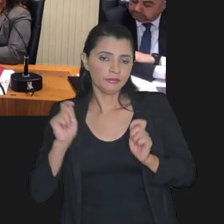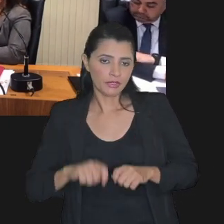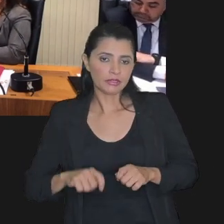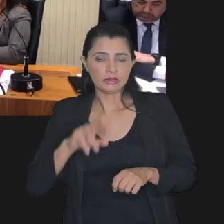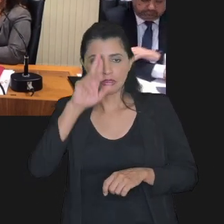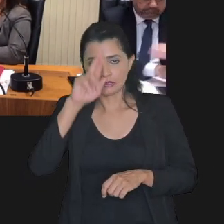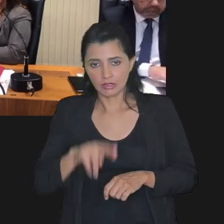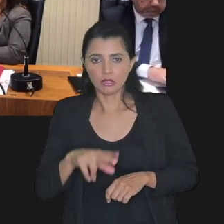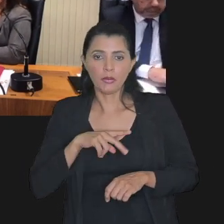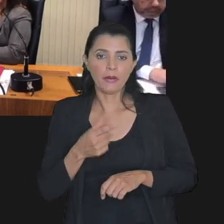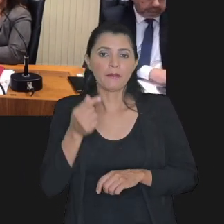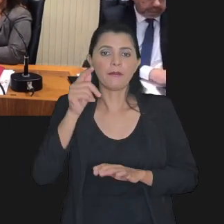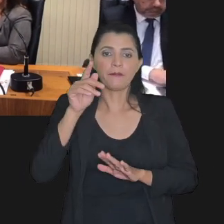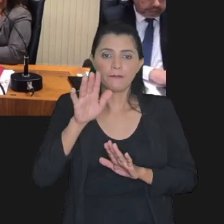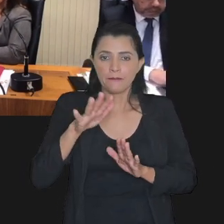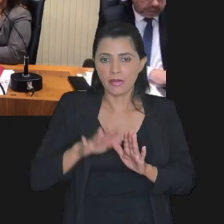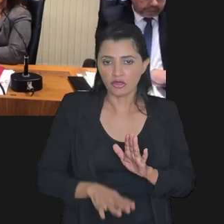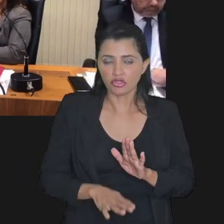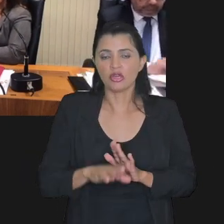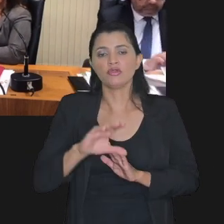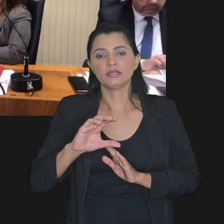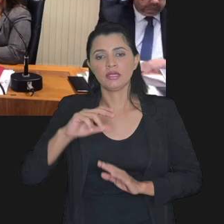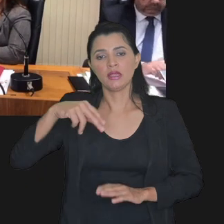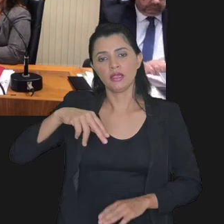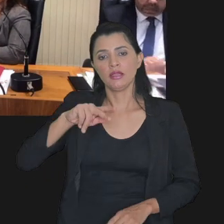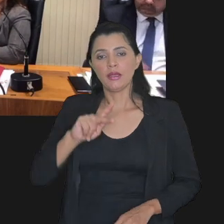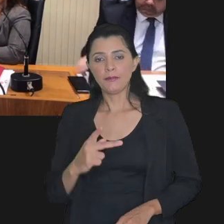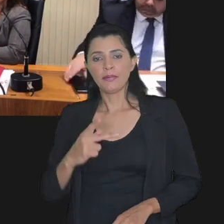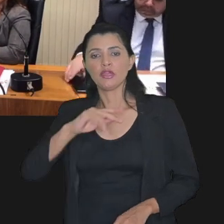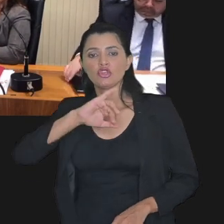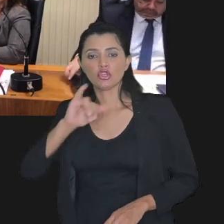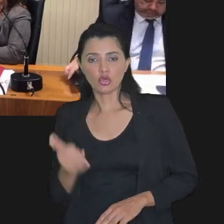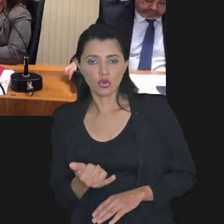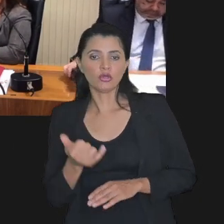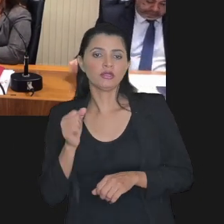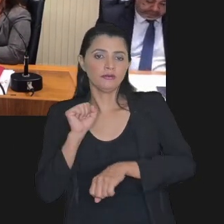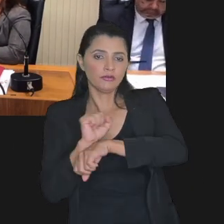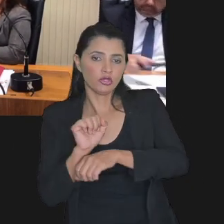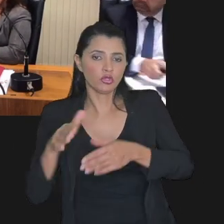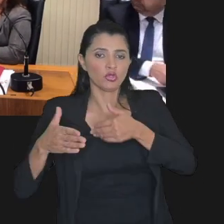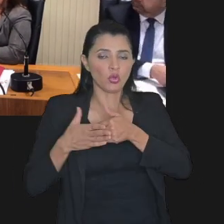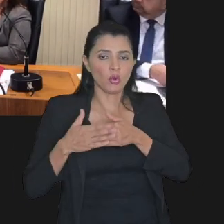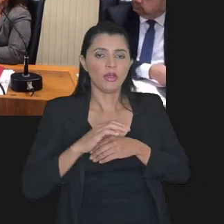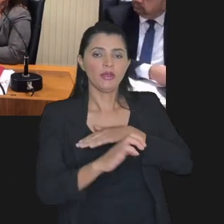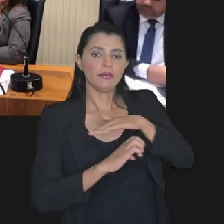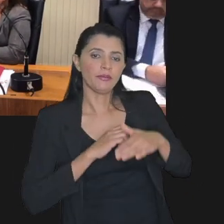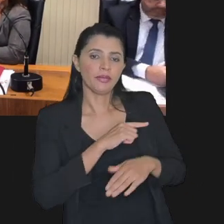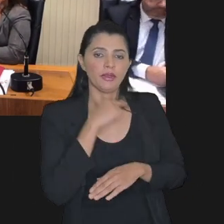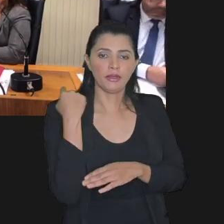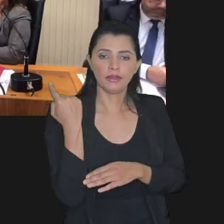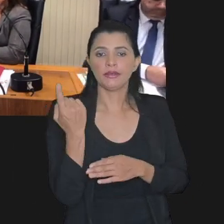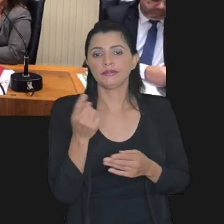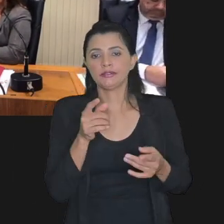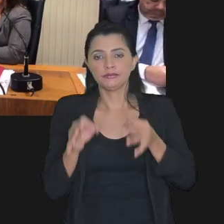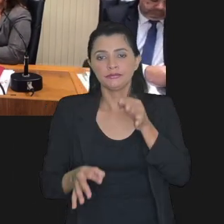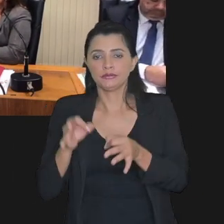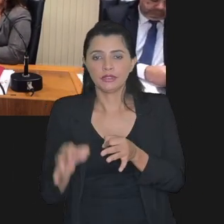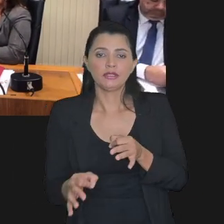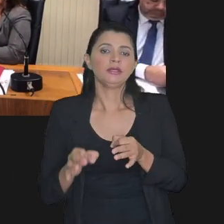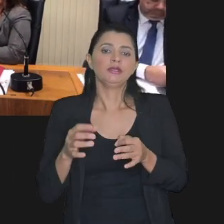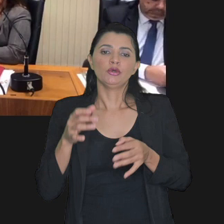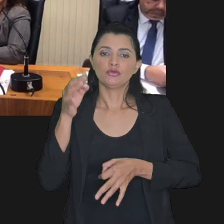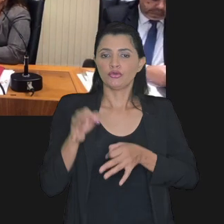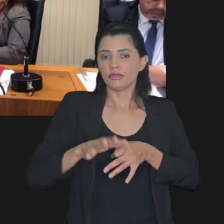razões dessa baixa do CNPJ empresas em recuperação judicial falidas liquidação extrajudicial e